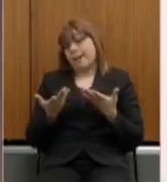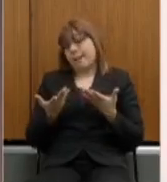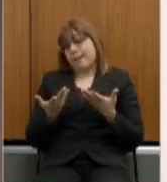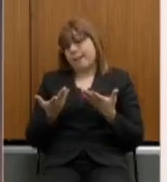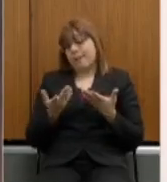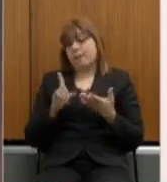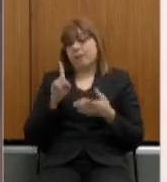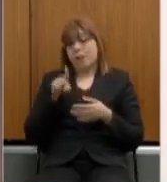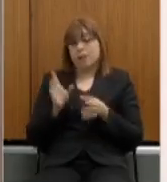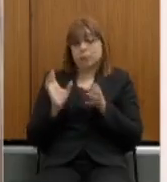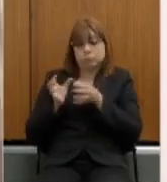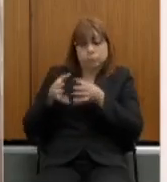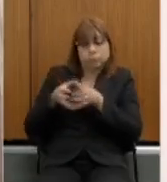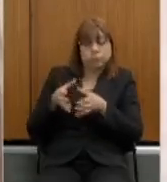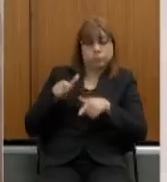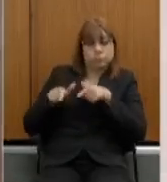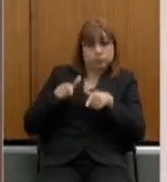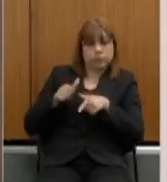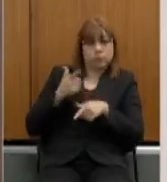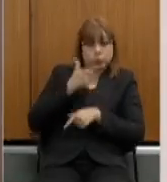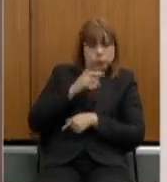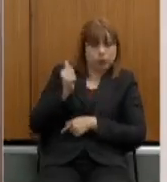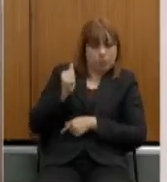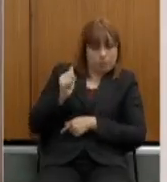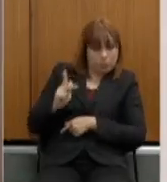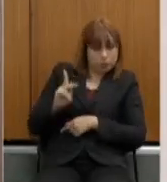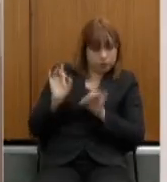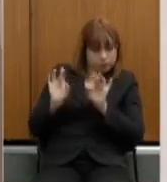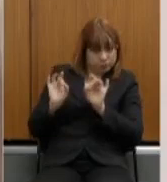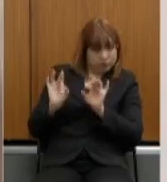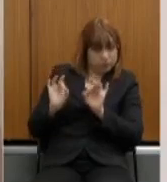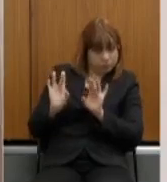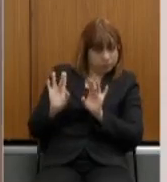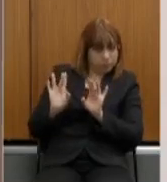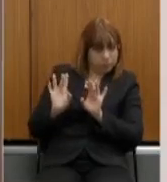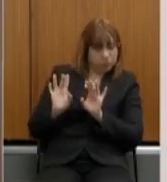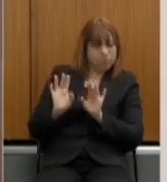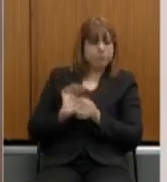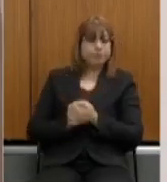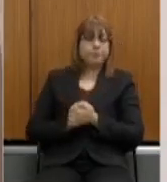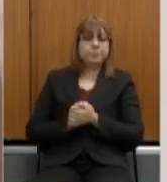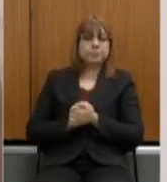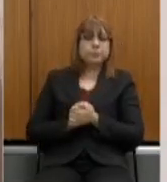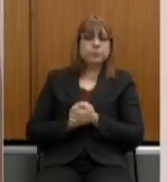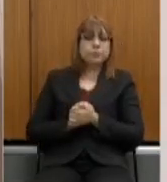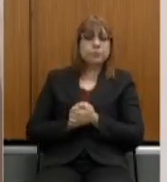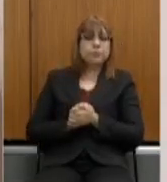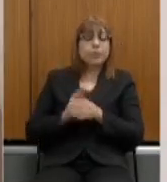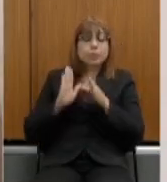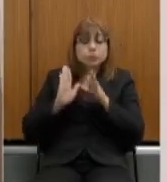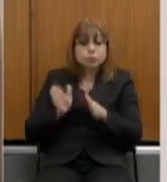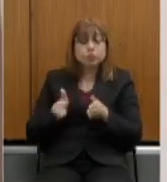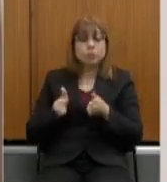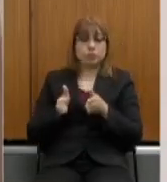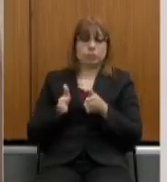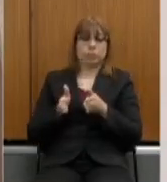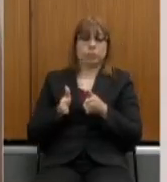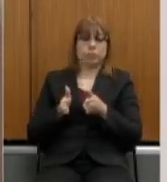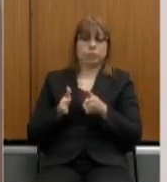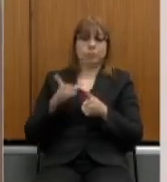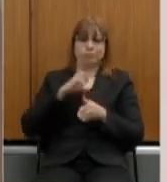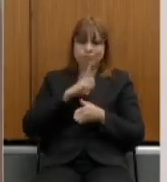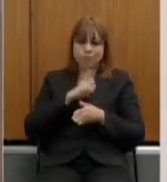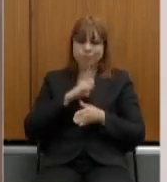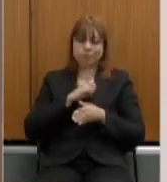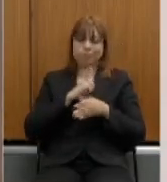beneficiadas com aposentadorias especiais, assim que nós chamamos, elas já estão elencadas aqui nos parágrafos 4º